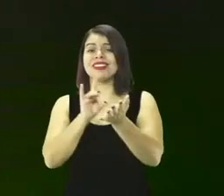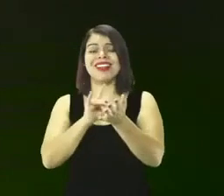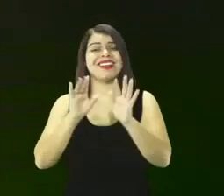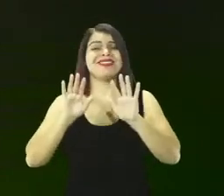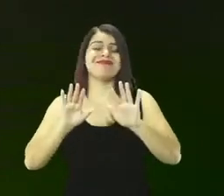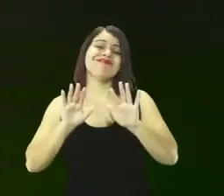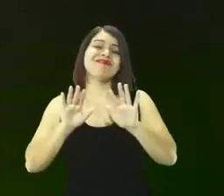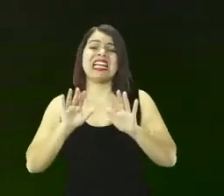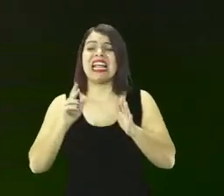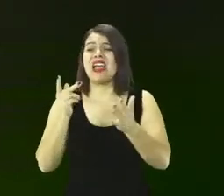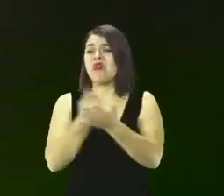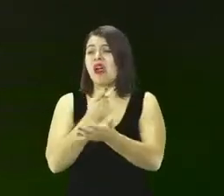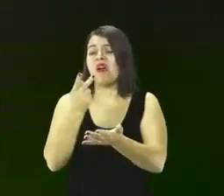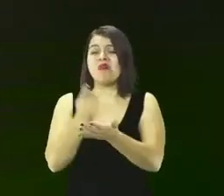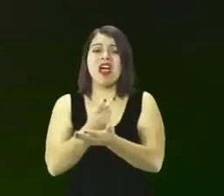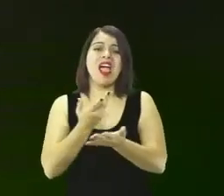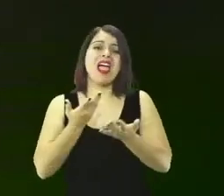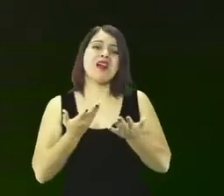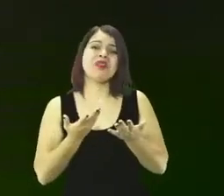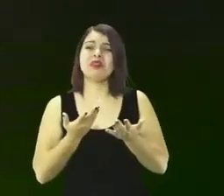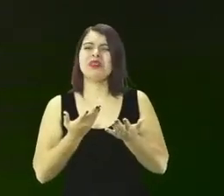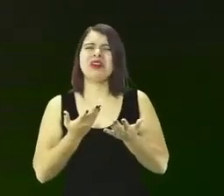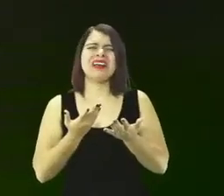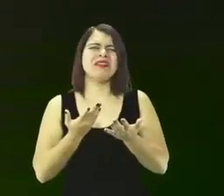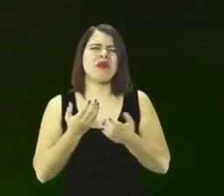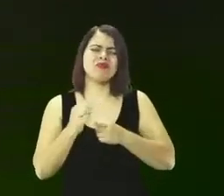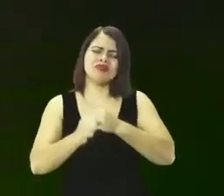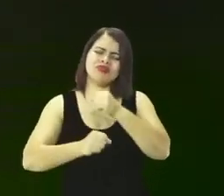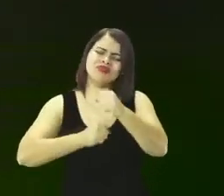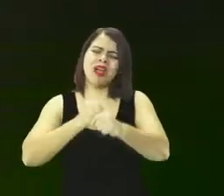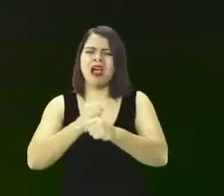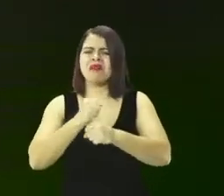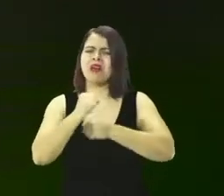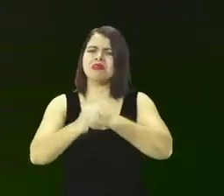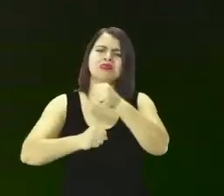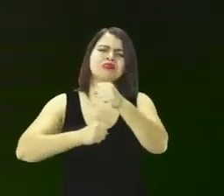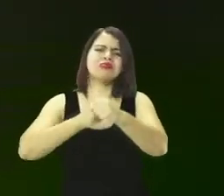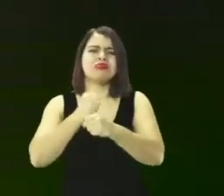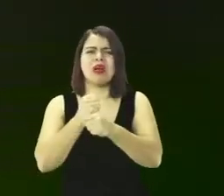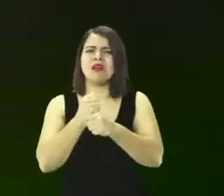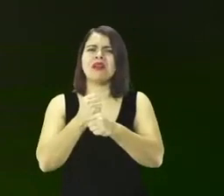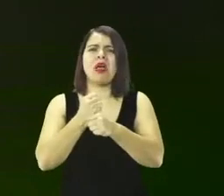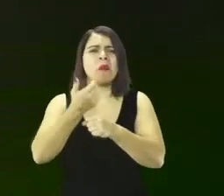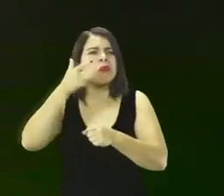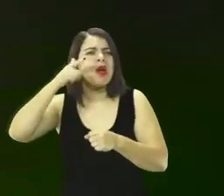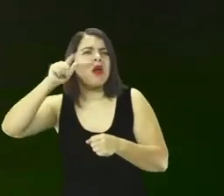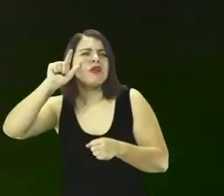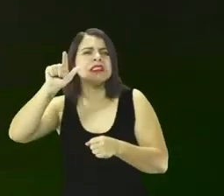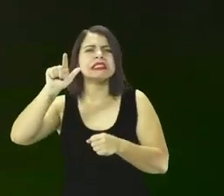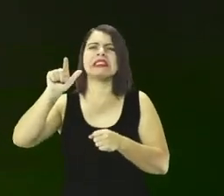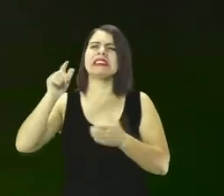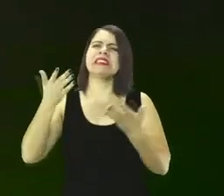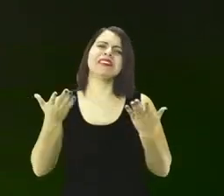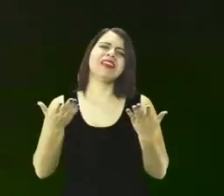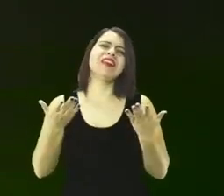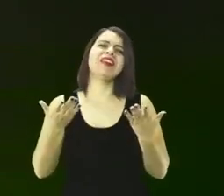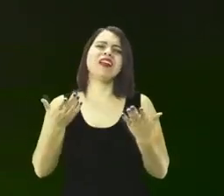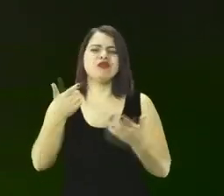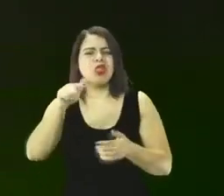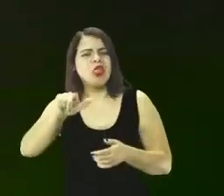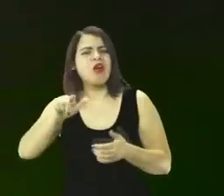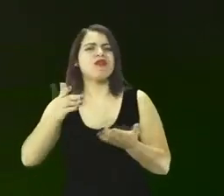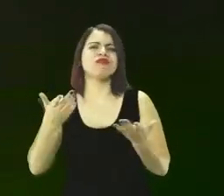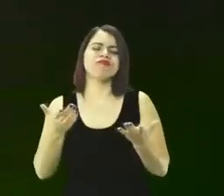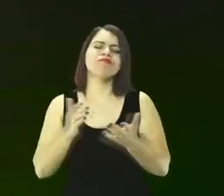anos para serem consertados. Por isso é profundamente importante que você coloque muita atenção naquilo que